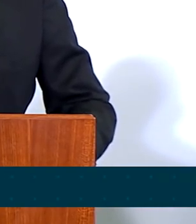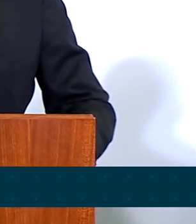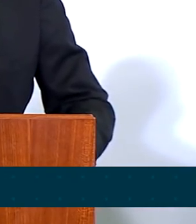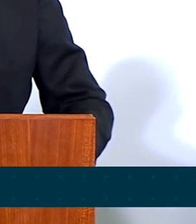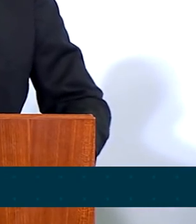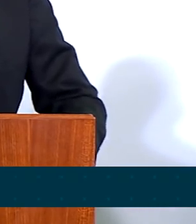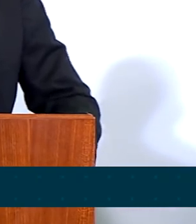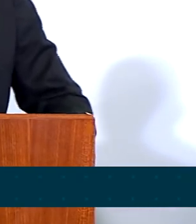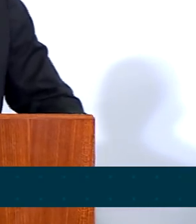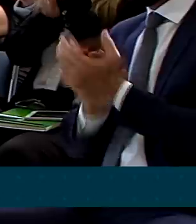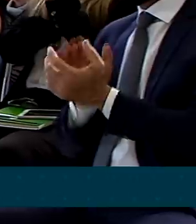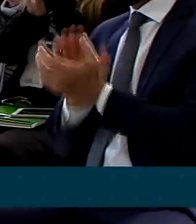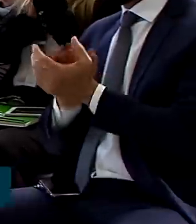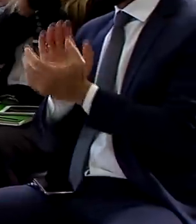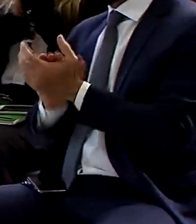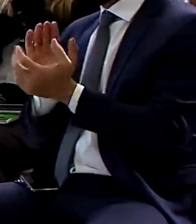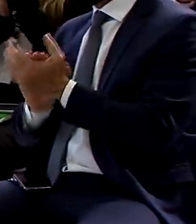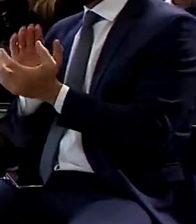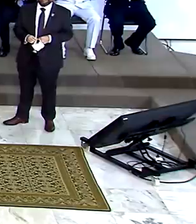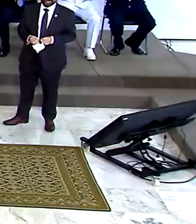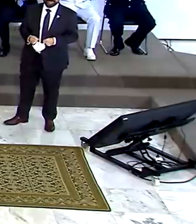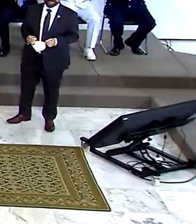poderão em muito nos ajudar no futuro do Brasil.